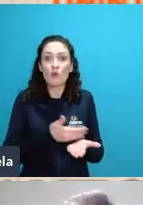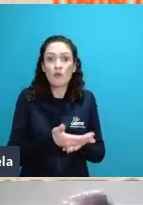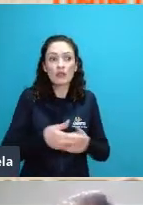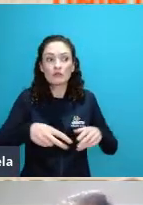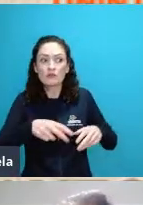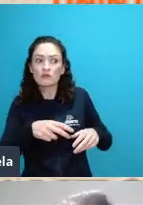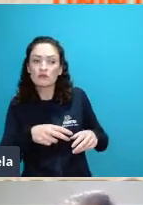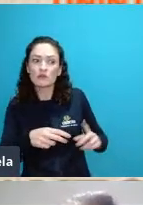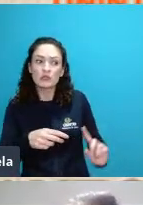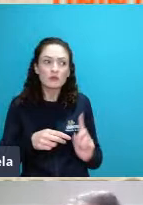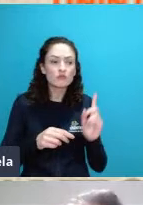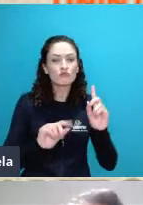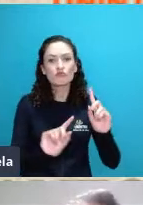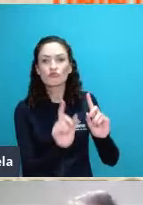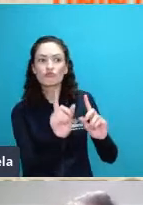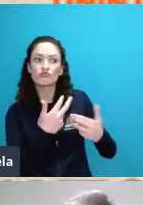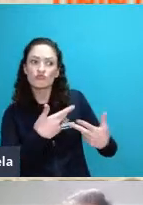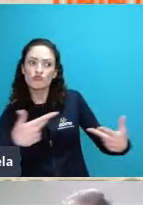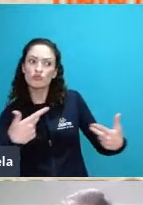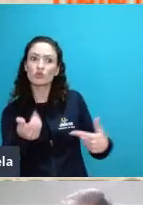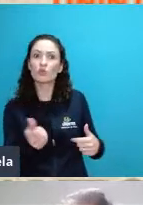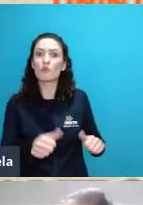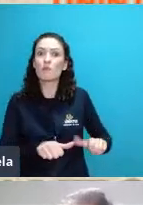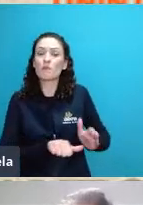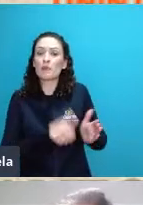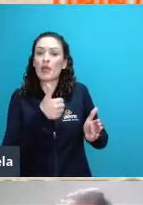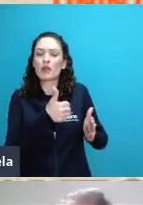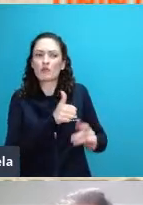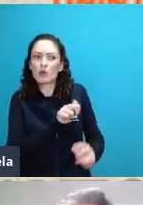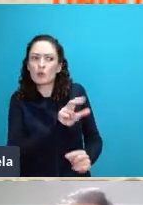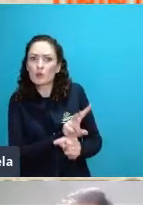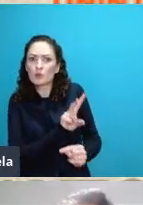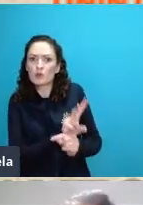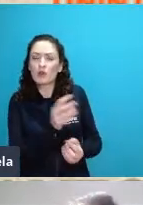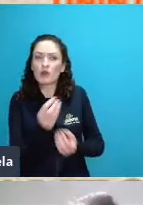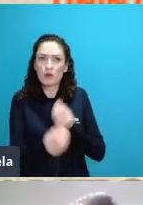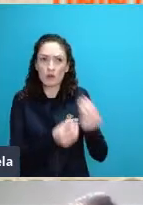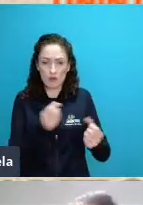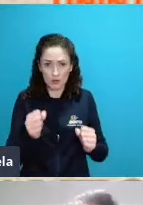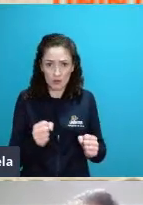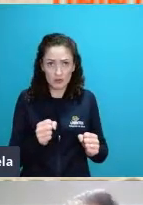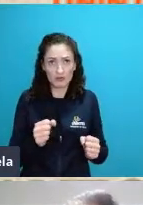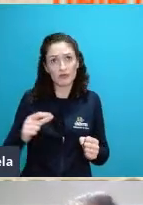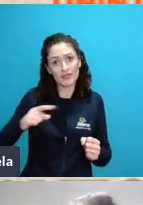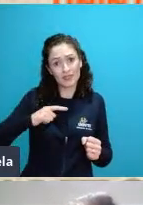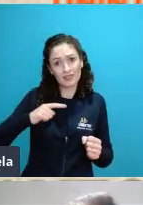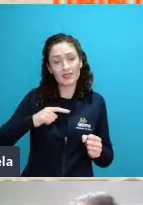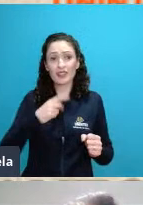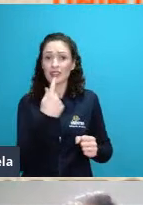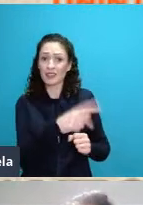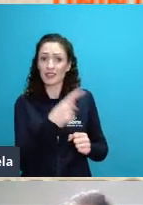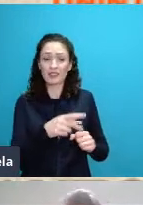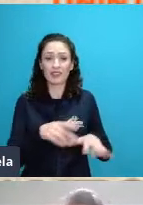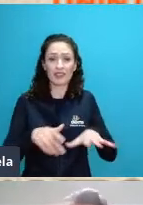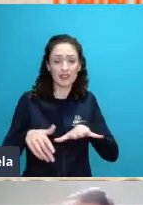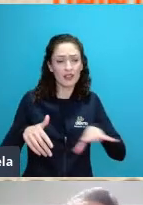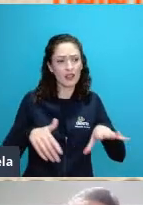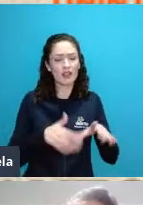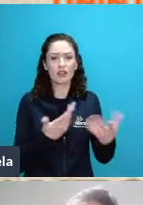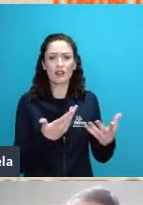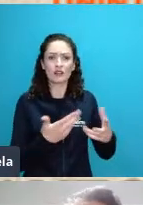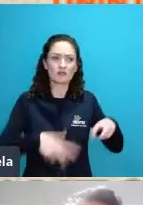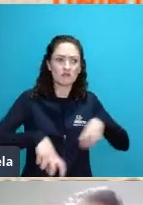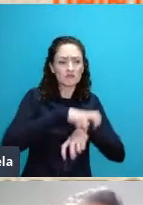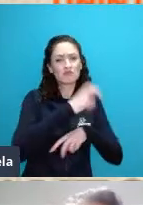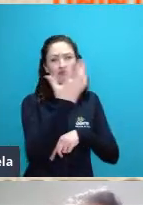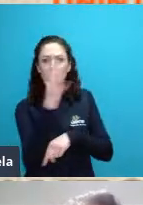desse ecossistema ela é muito alta por quê? embora ele tenha menor biomassa essas espécies são espécies com crescimento